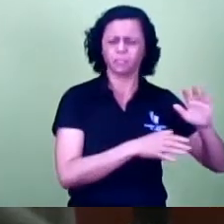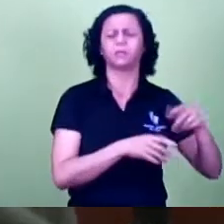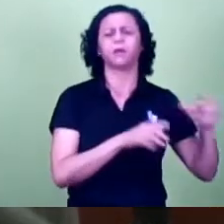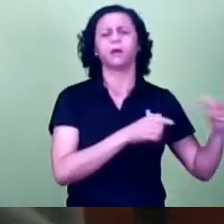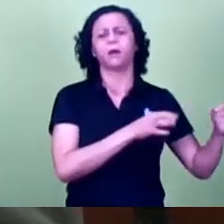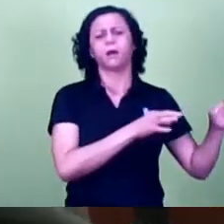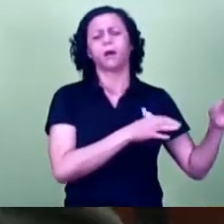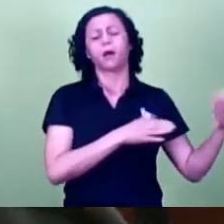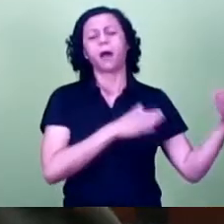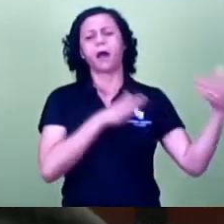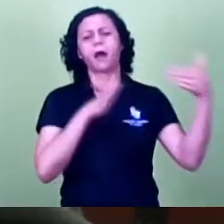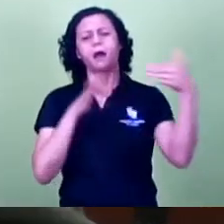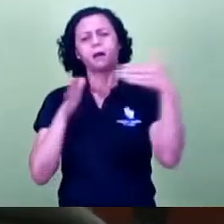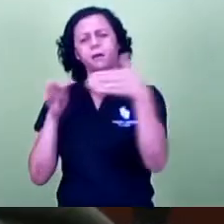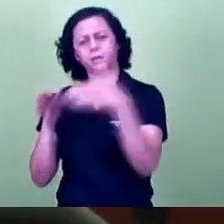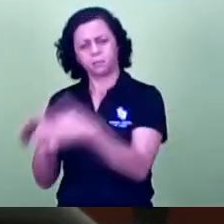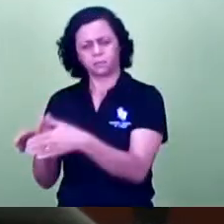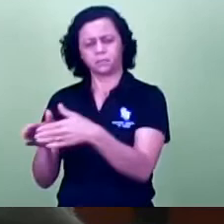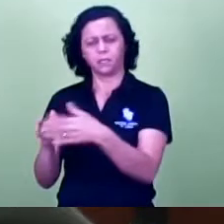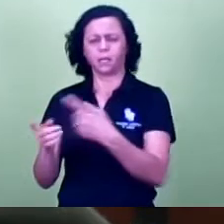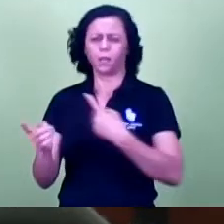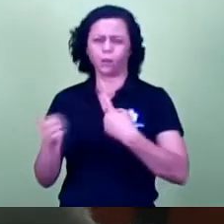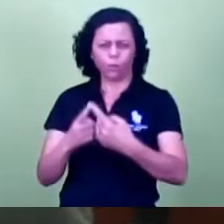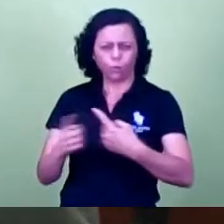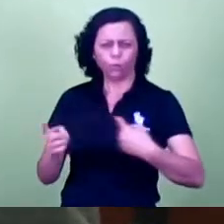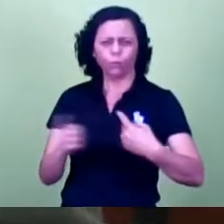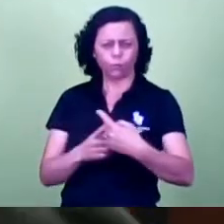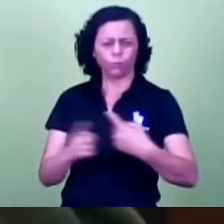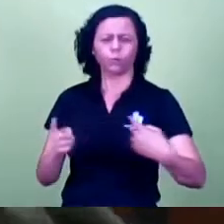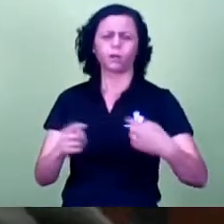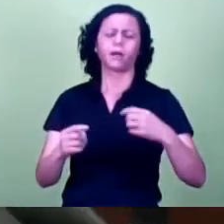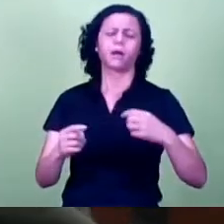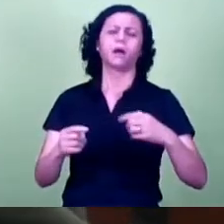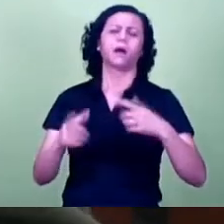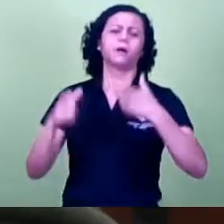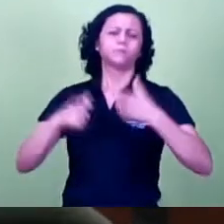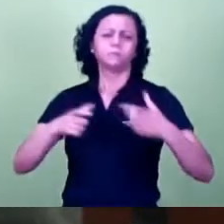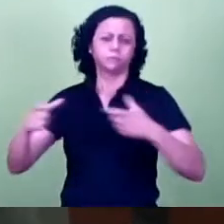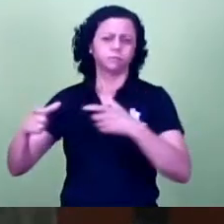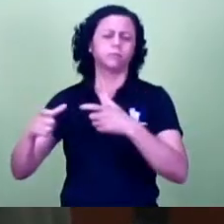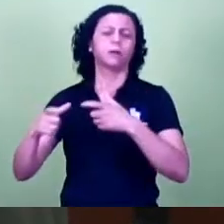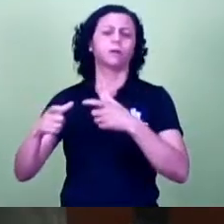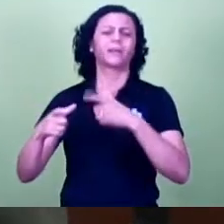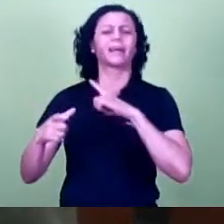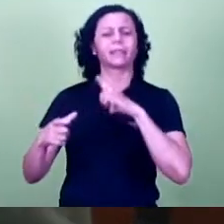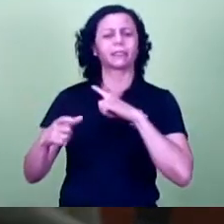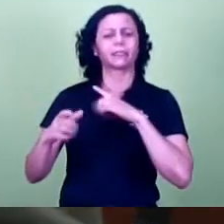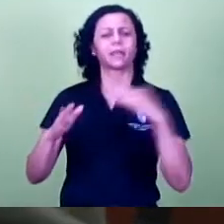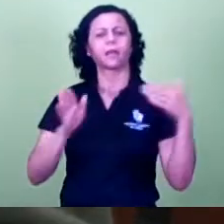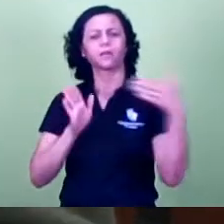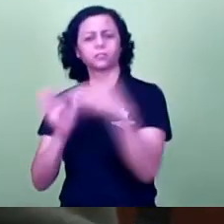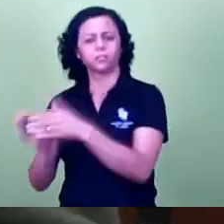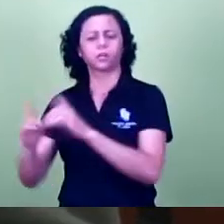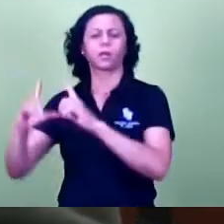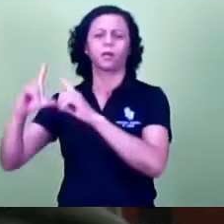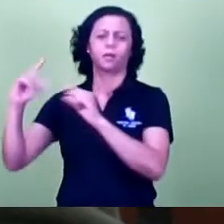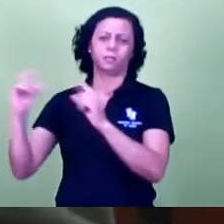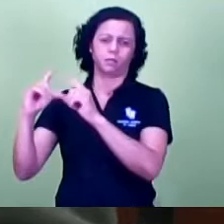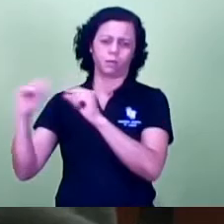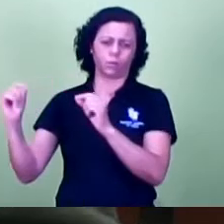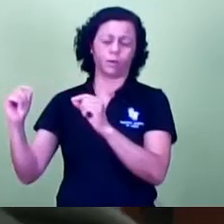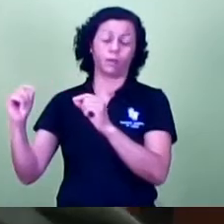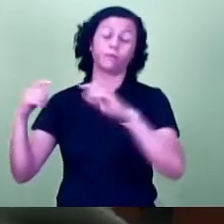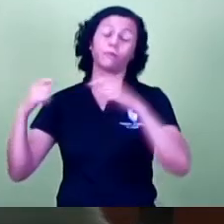Parque Guarani ali, passando pelo Santa Terezinha para atender a Universidade Federal, para atender os